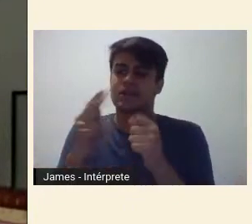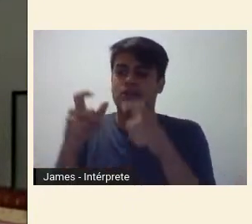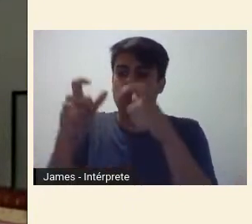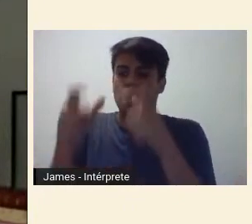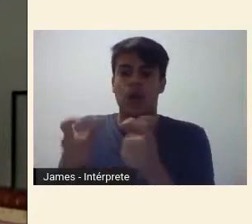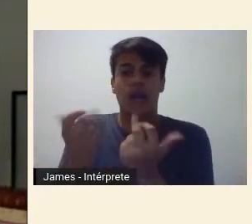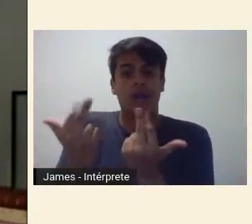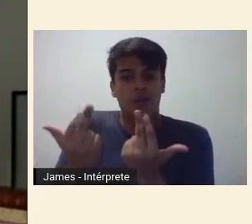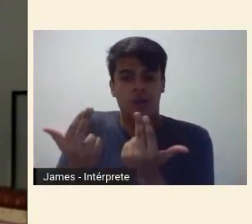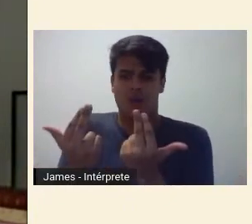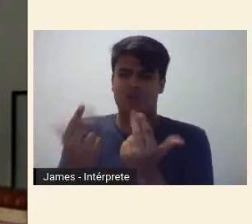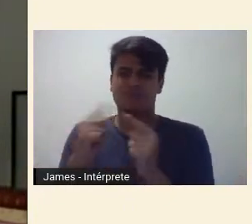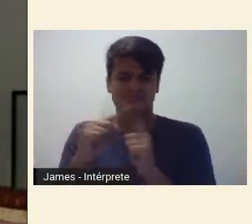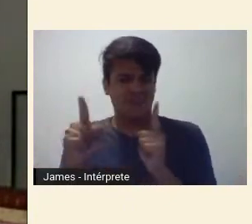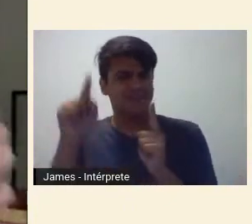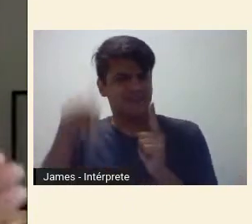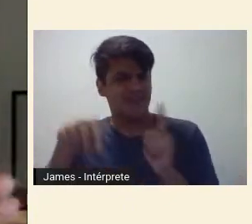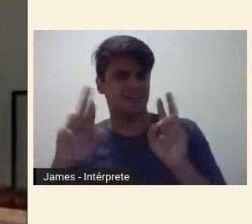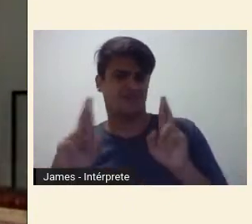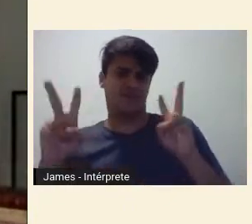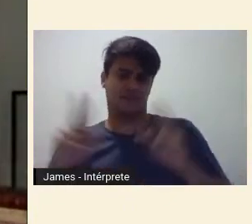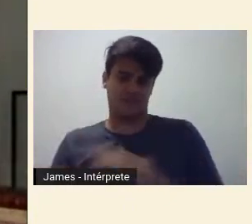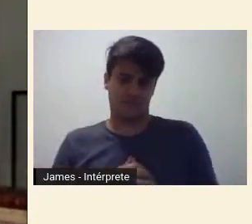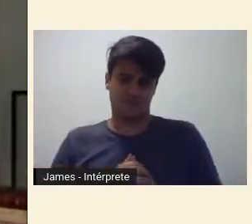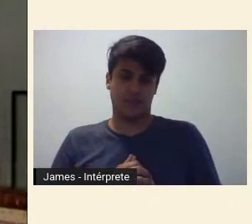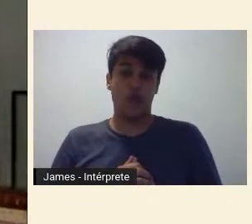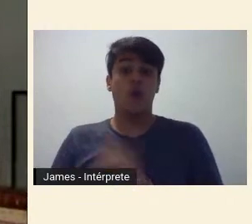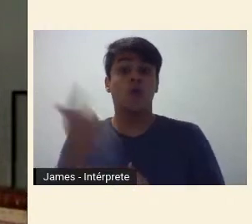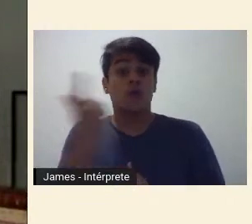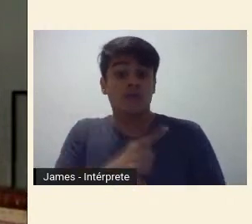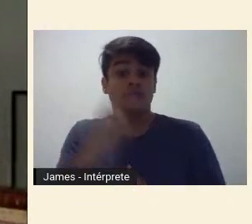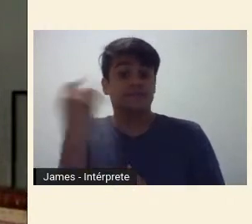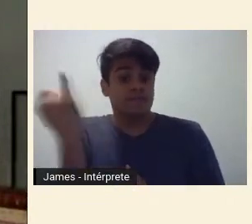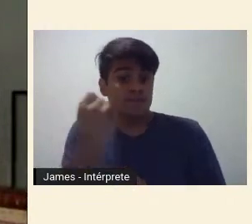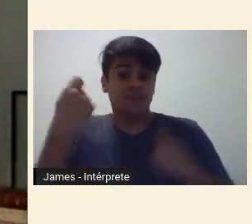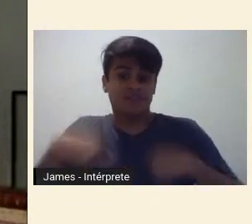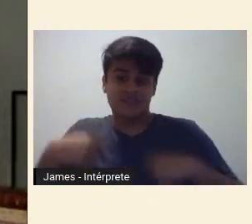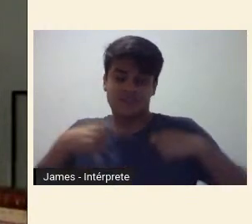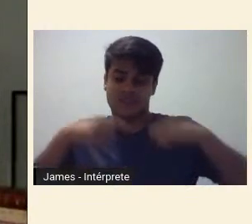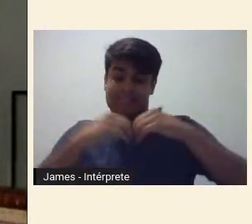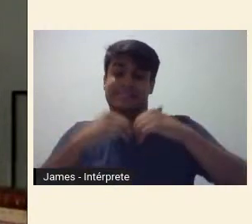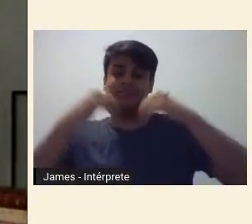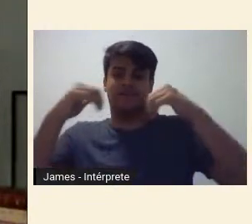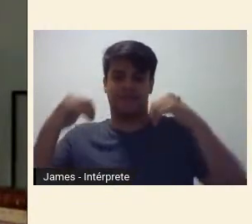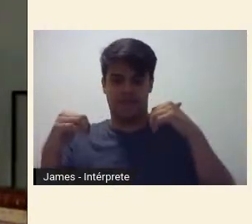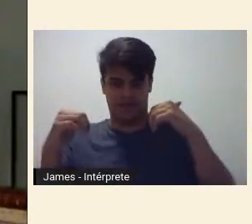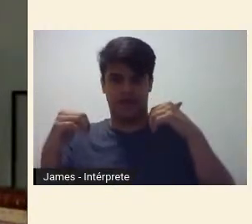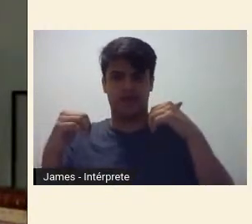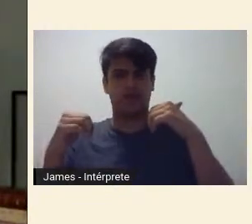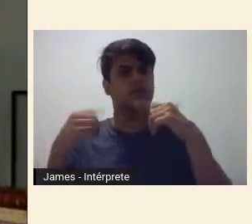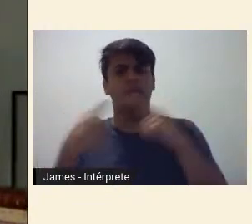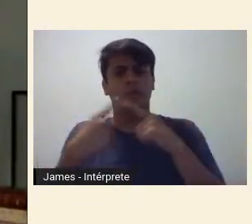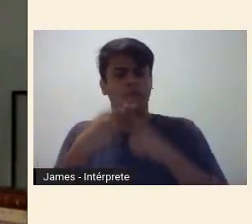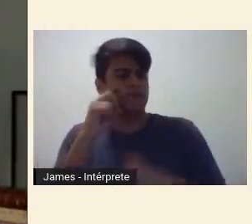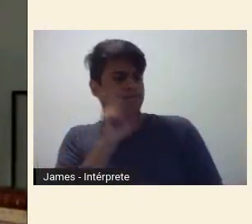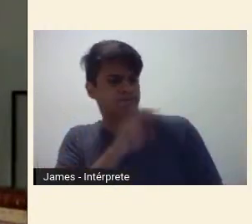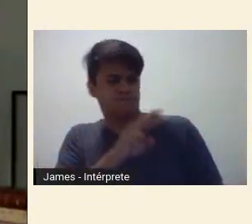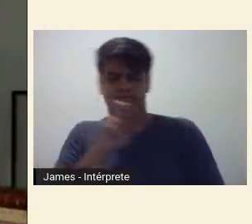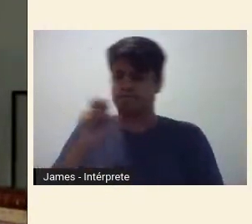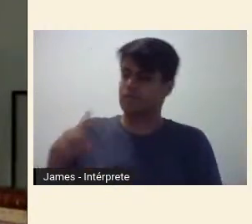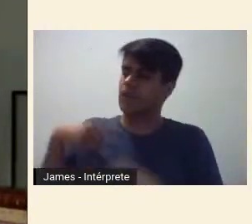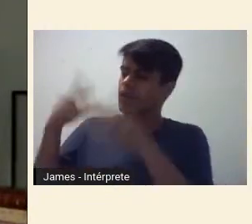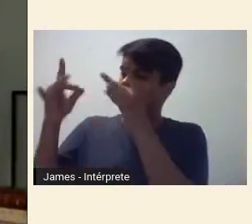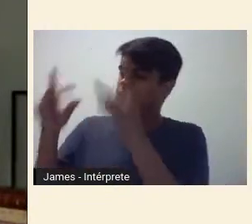serem a mesma coisa. Separar essas duas faces é importante para que possamos apreciar cada uma delas em suas singularidades.